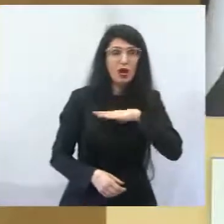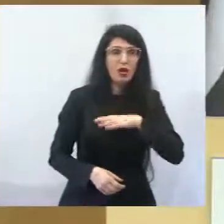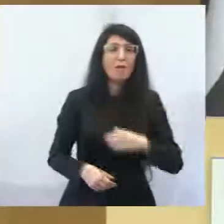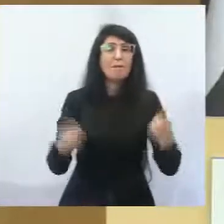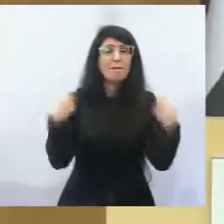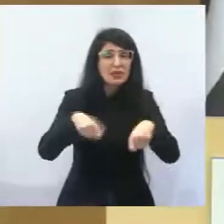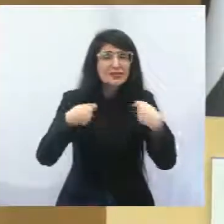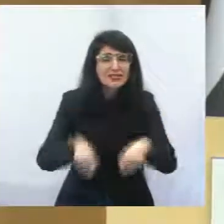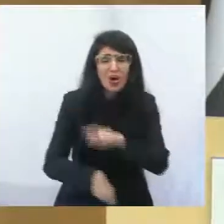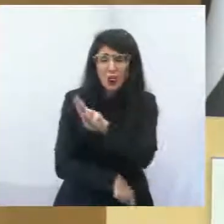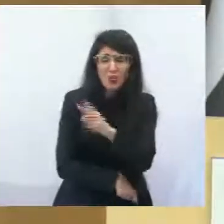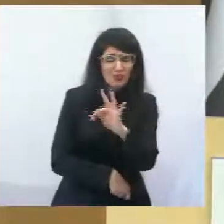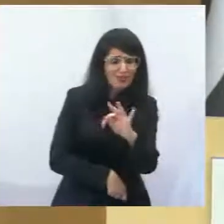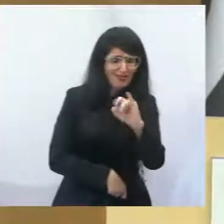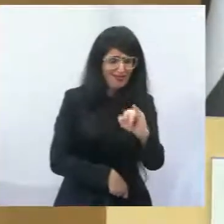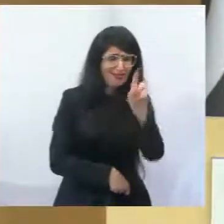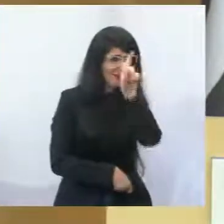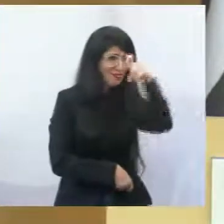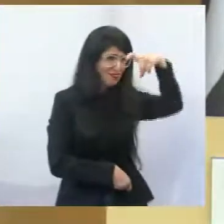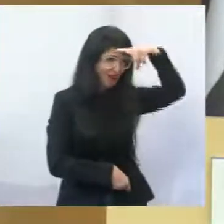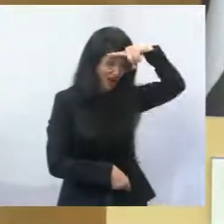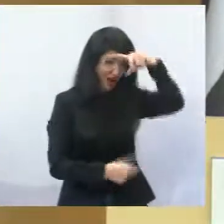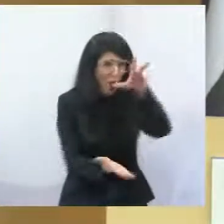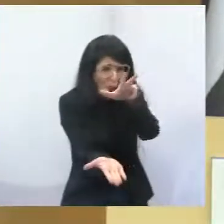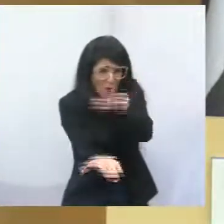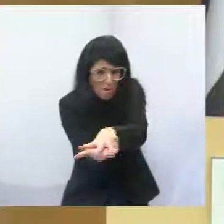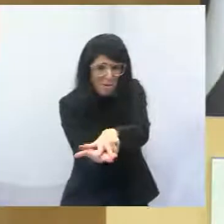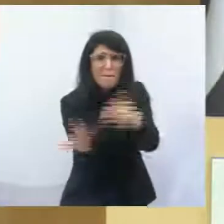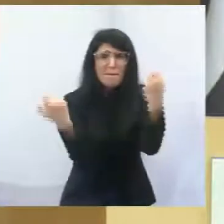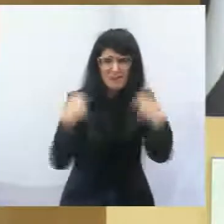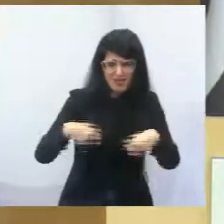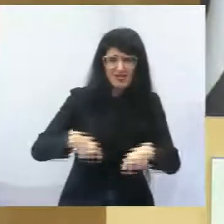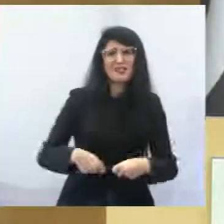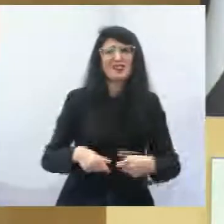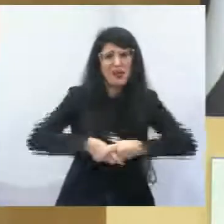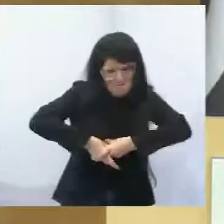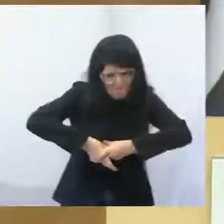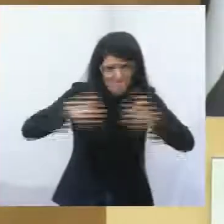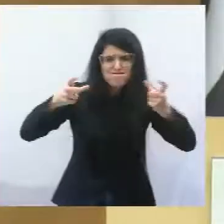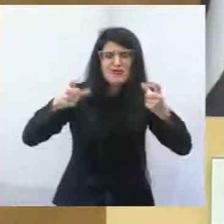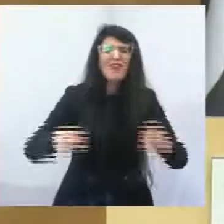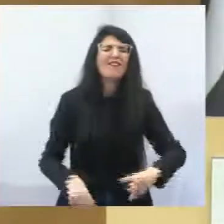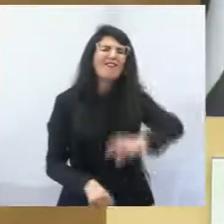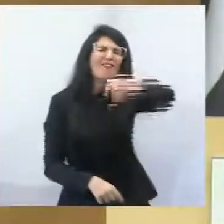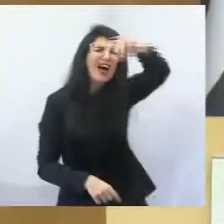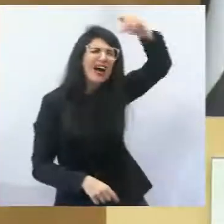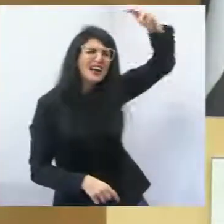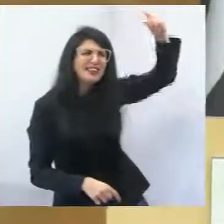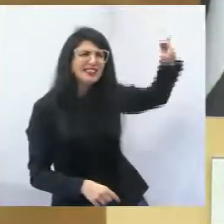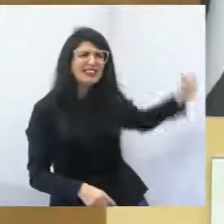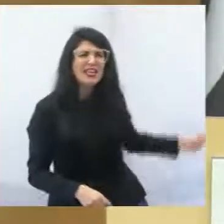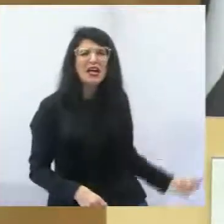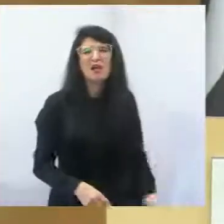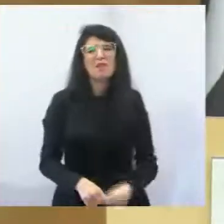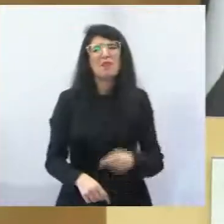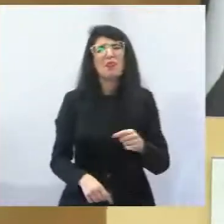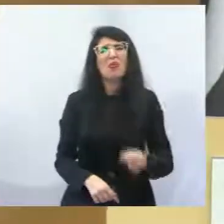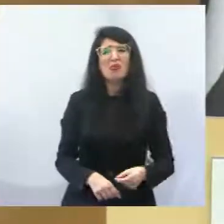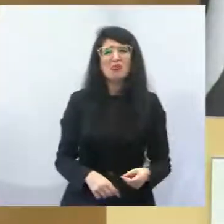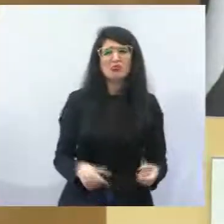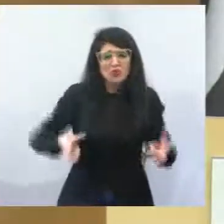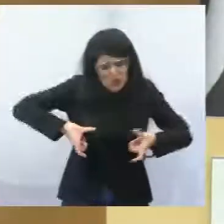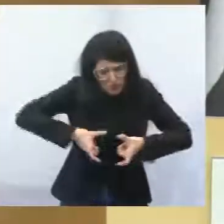de UTI. faz muito tempo que a nossa cidade não aumenta o número de leitos de UTI.